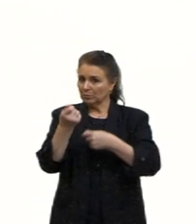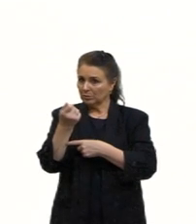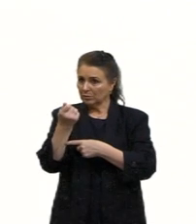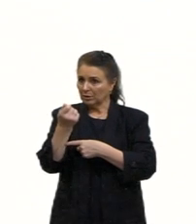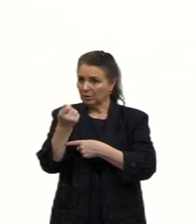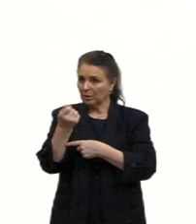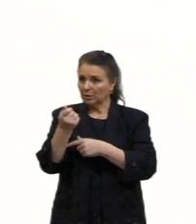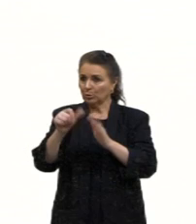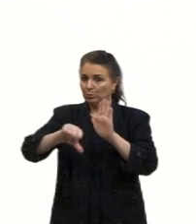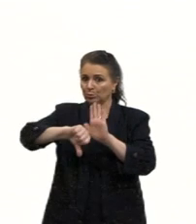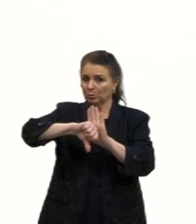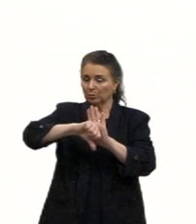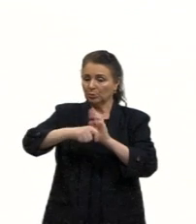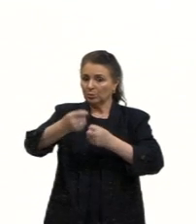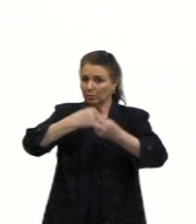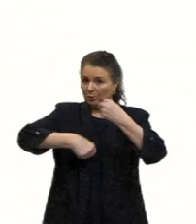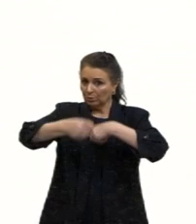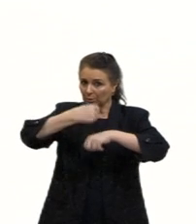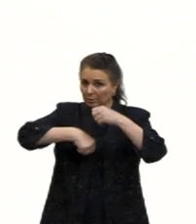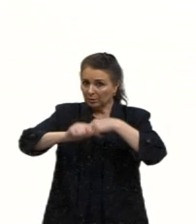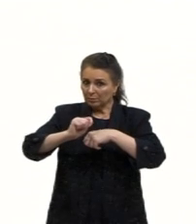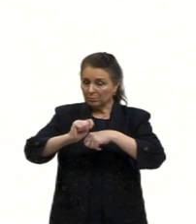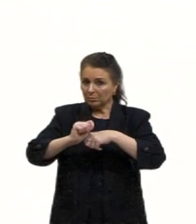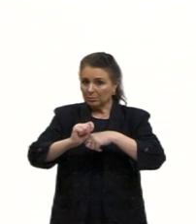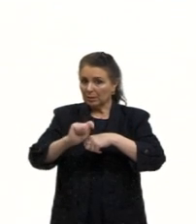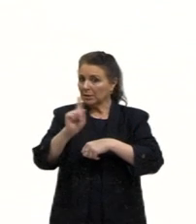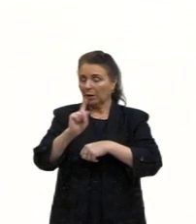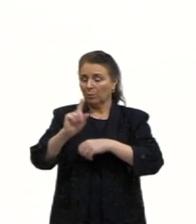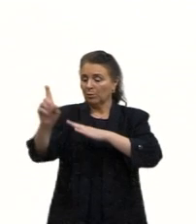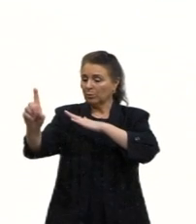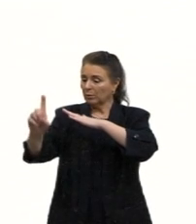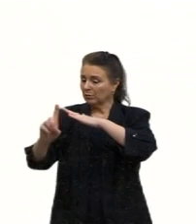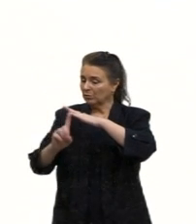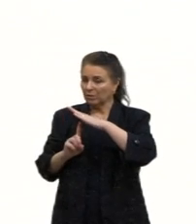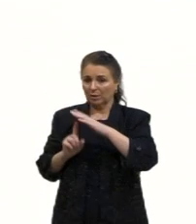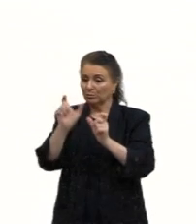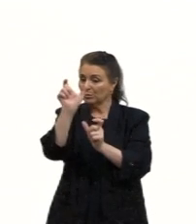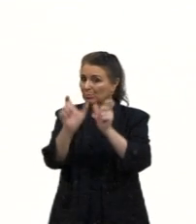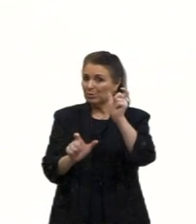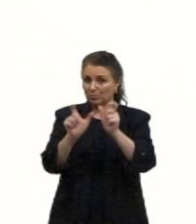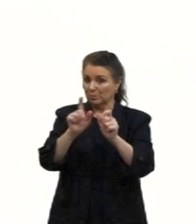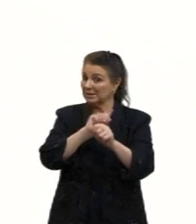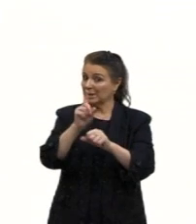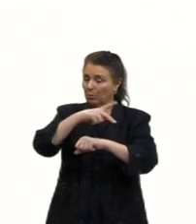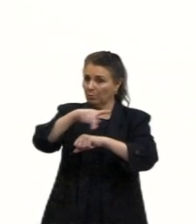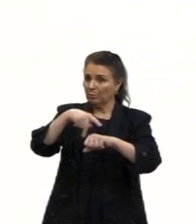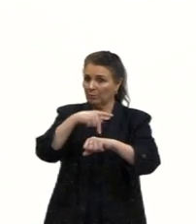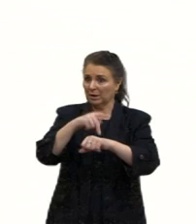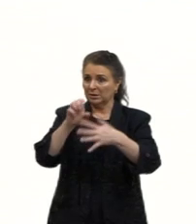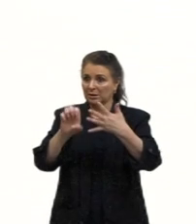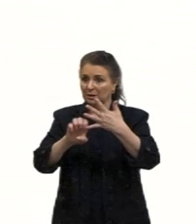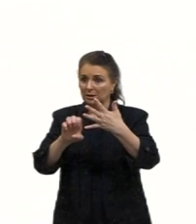Bom, se fosse entre países, sim, mas aqui a gente está falando entre refugiados, entre pessoas que estão saindo. E,